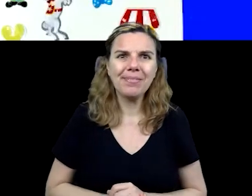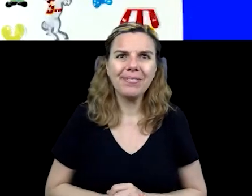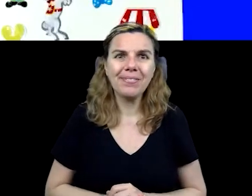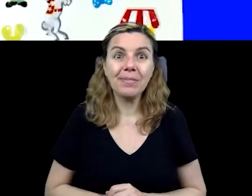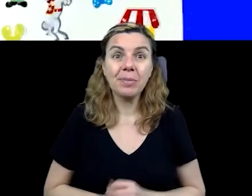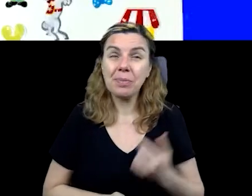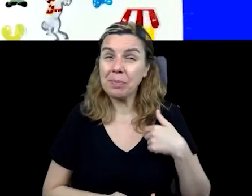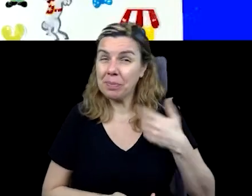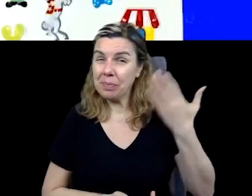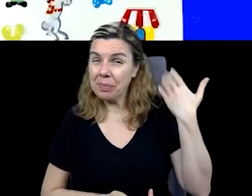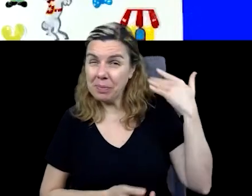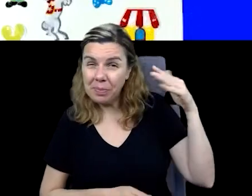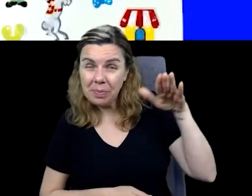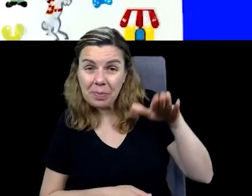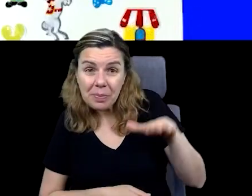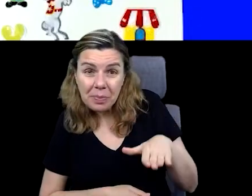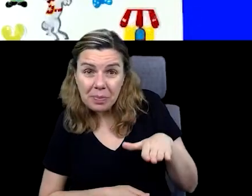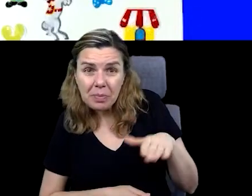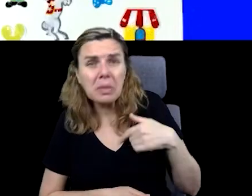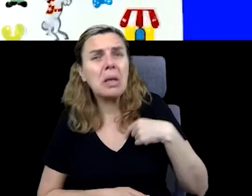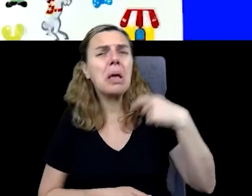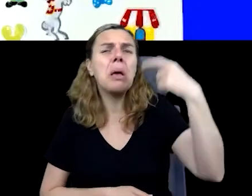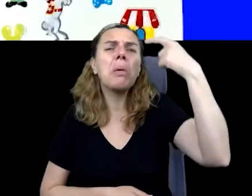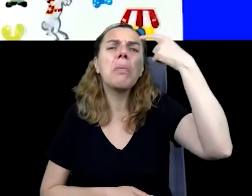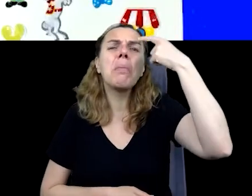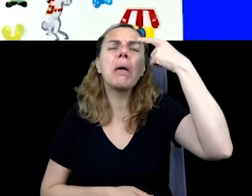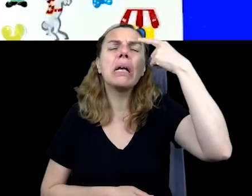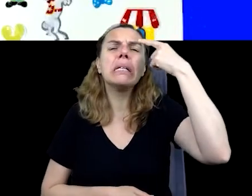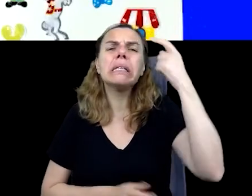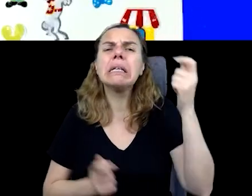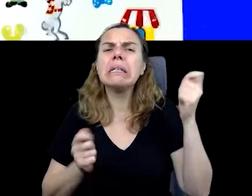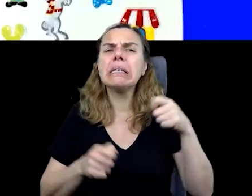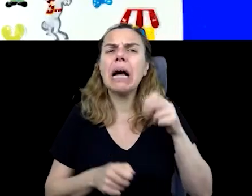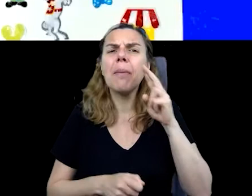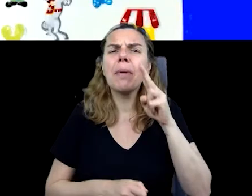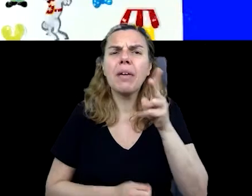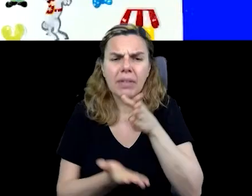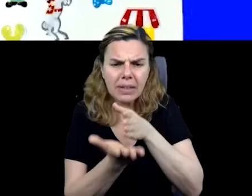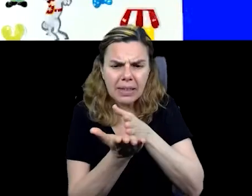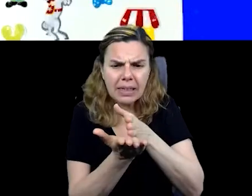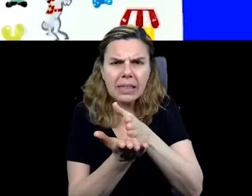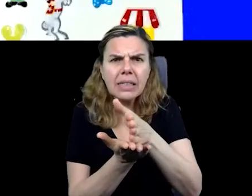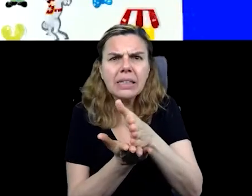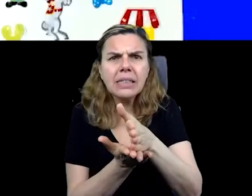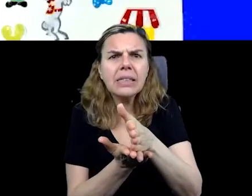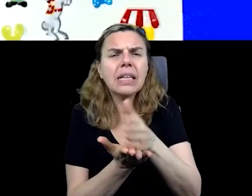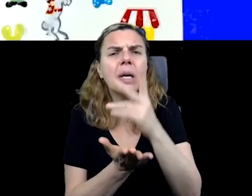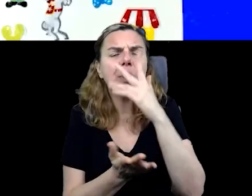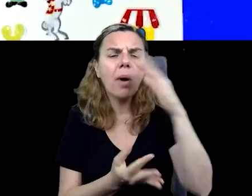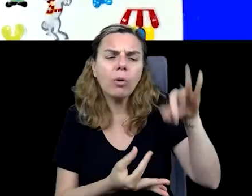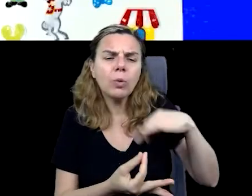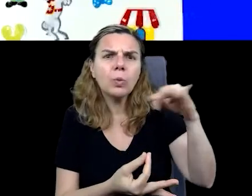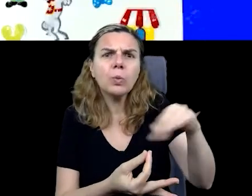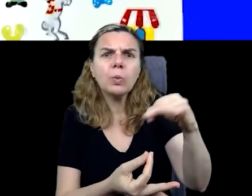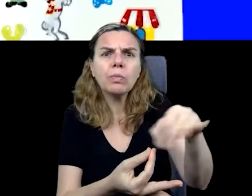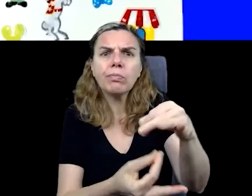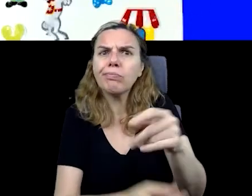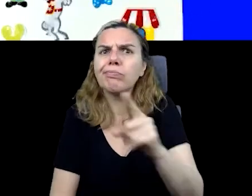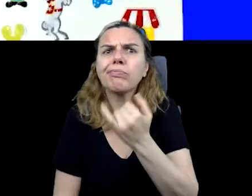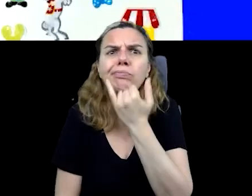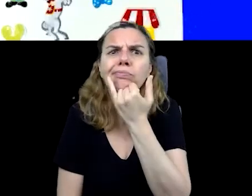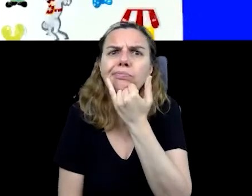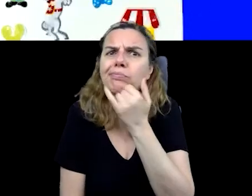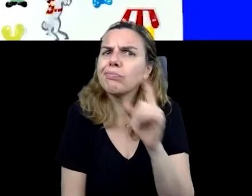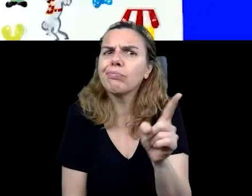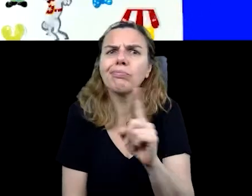Quando eu era bem pequeno, eu achava que a gente só via a linha costurada no chão. Mas não, gente.